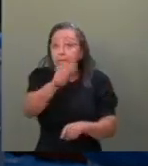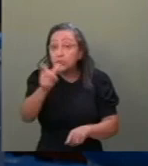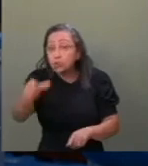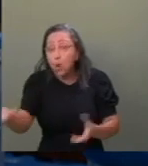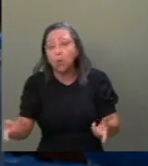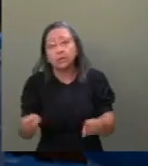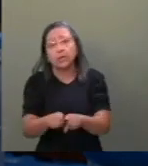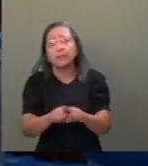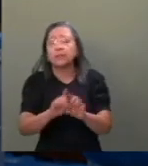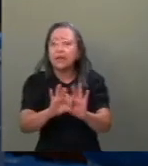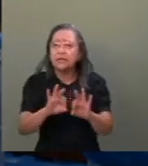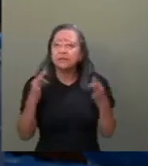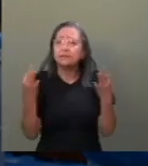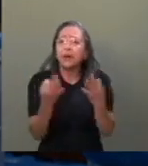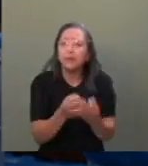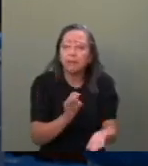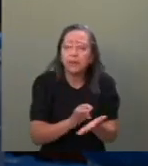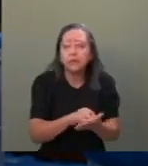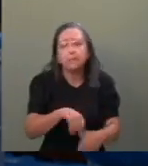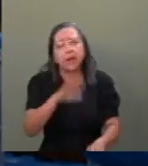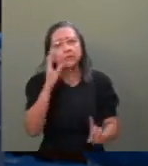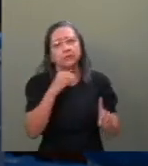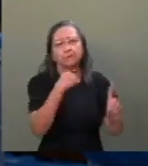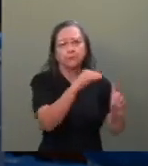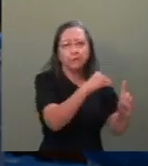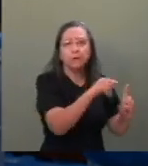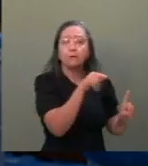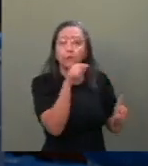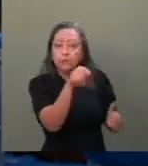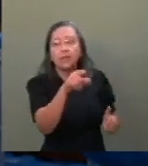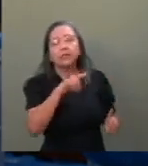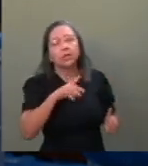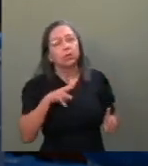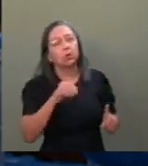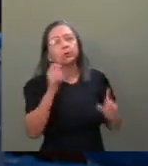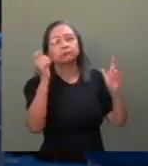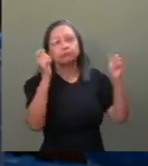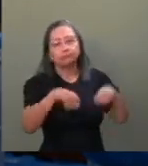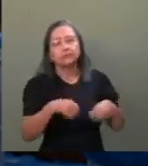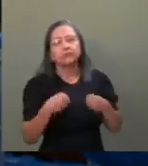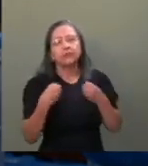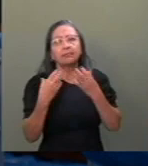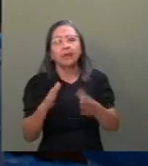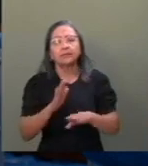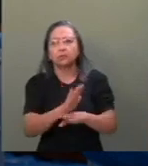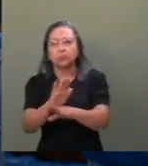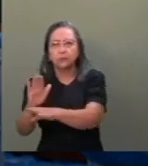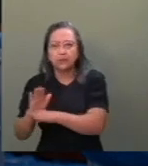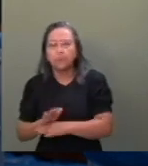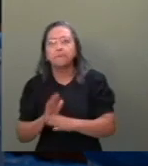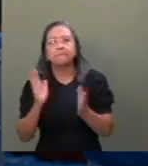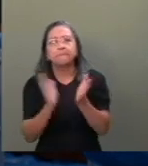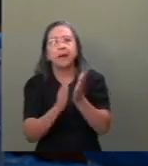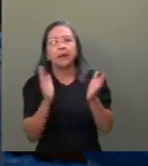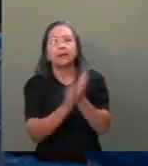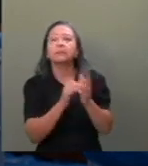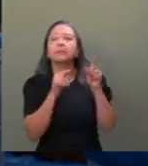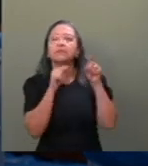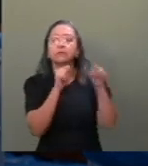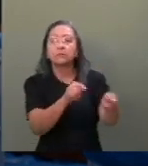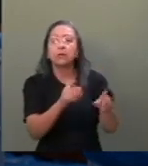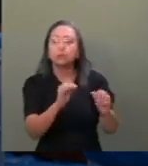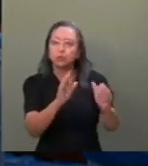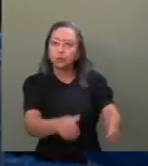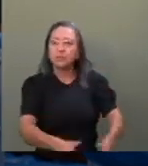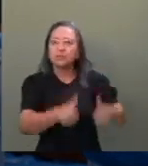famílias, na verdade, mais vulneráveis, e V. Exª tem toda a condição de dar essa contribuição. Parabéns a você, muito